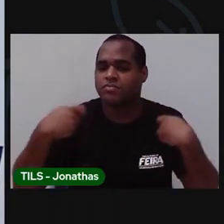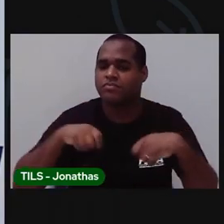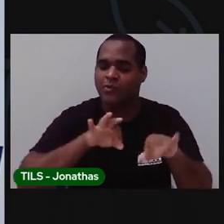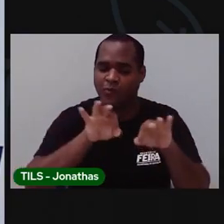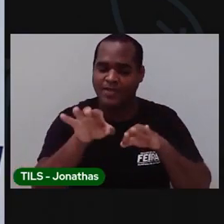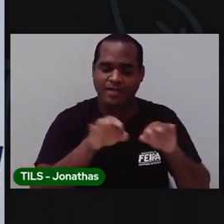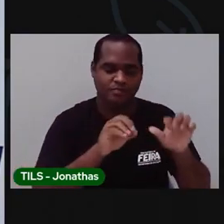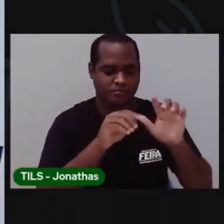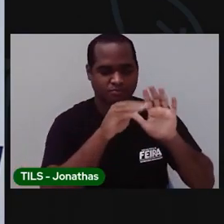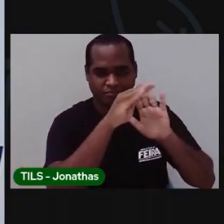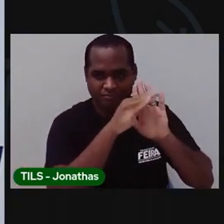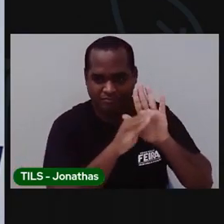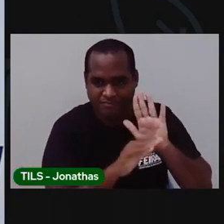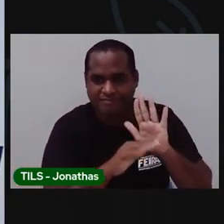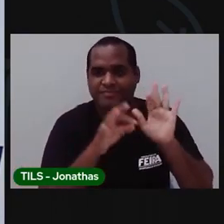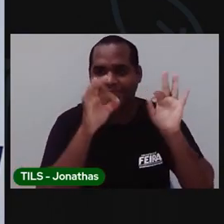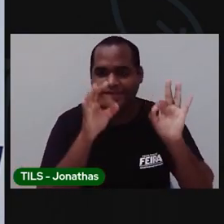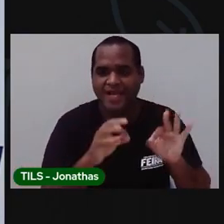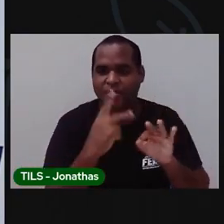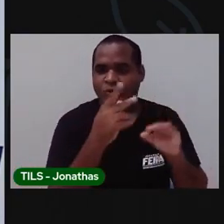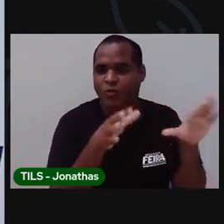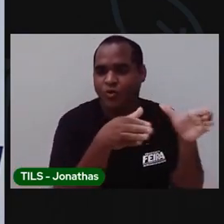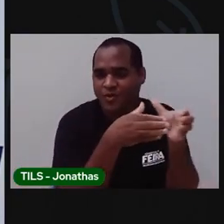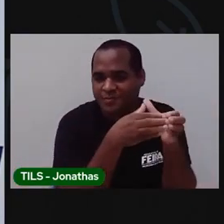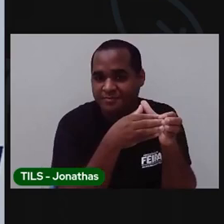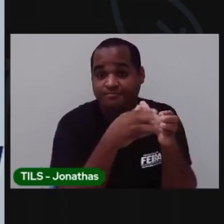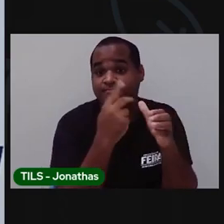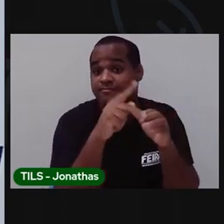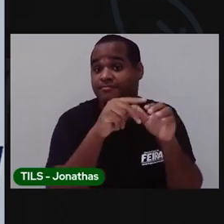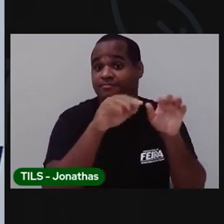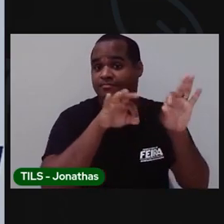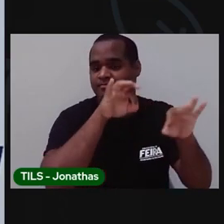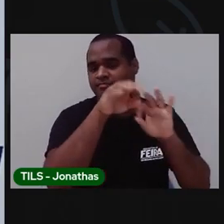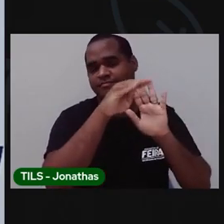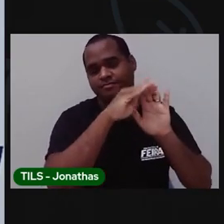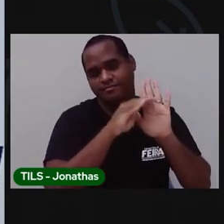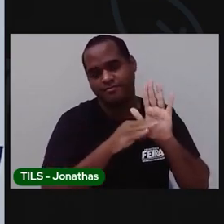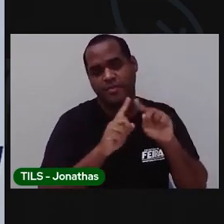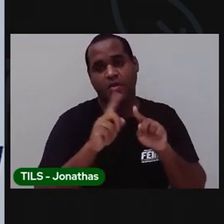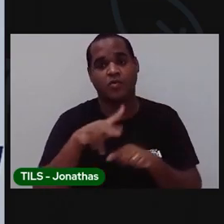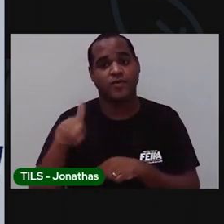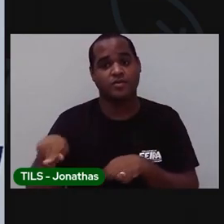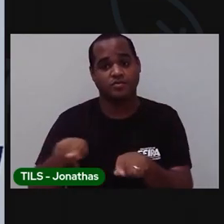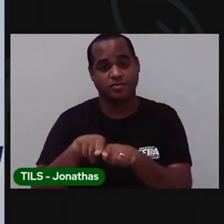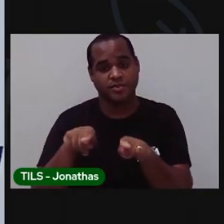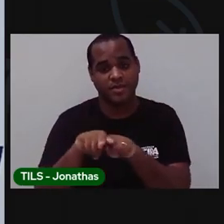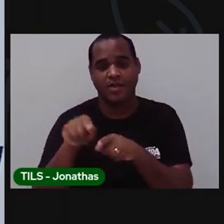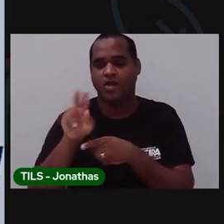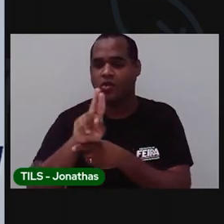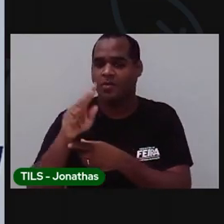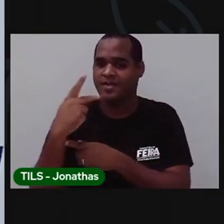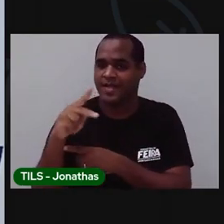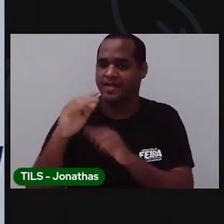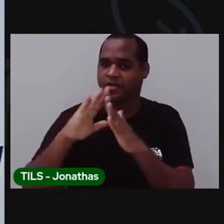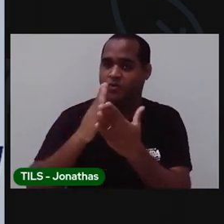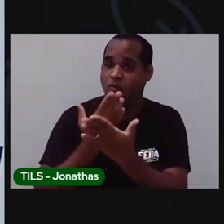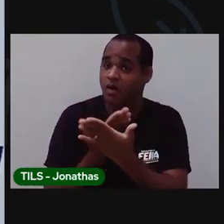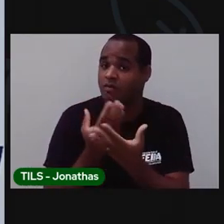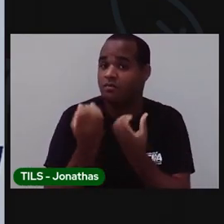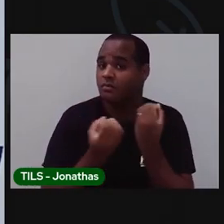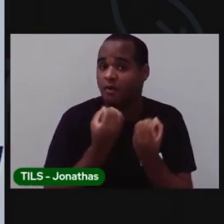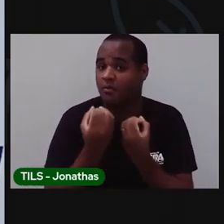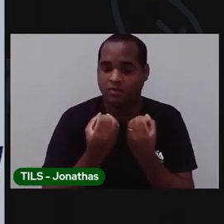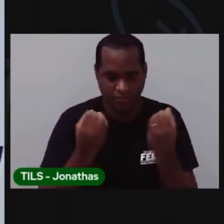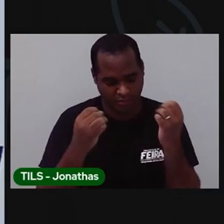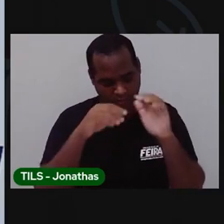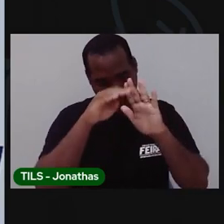sua turma. E em ordem alfabética. A mesma coisa com a gente professor. Os nossos nomes estão na escola em